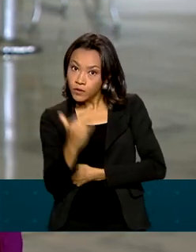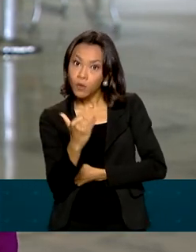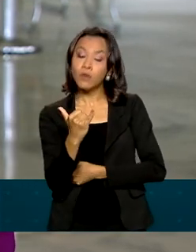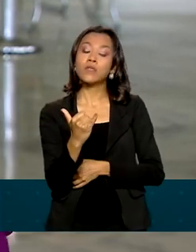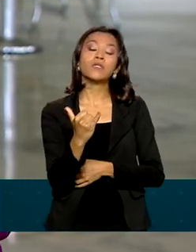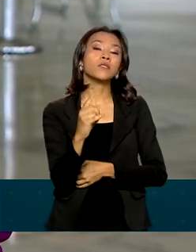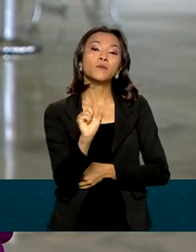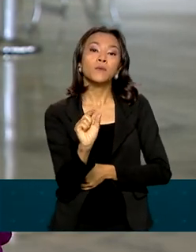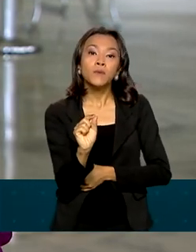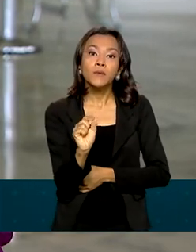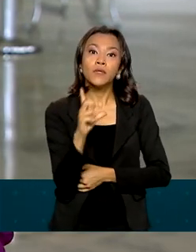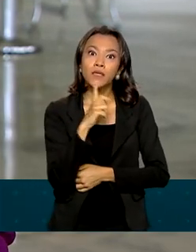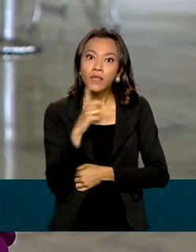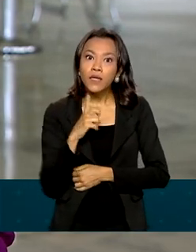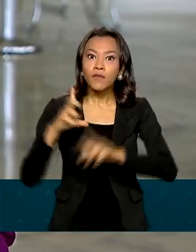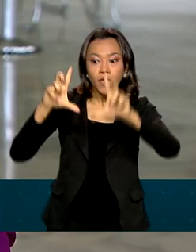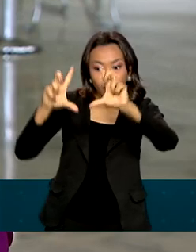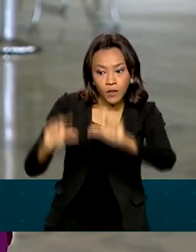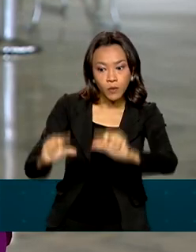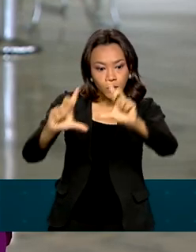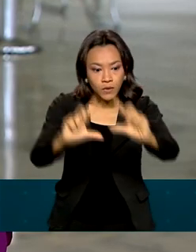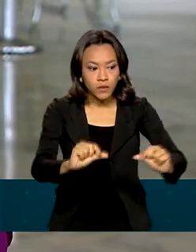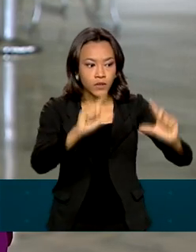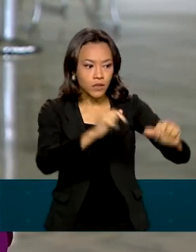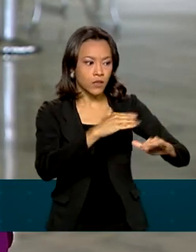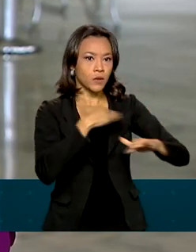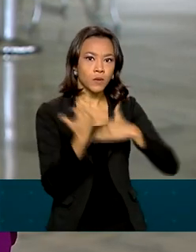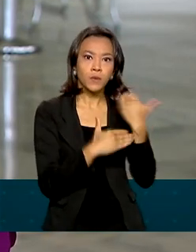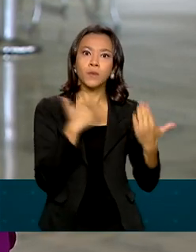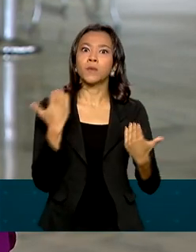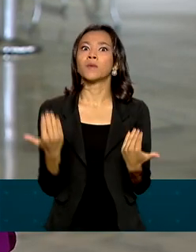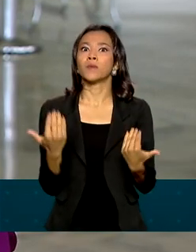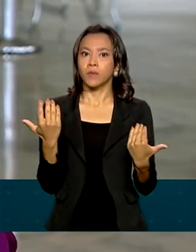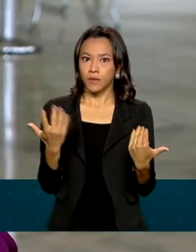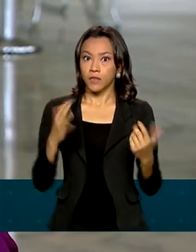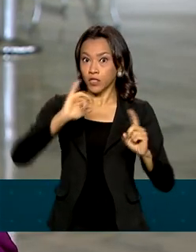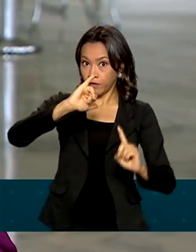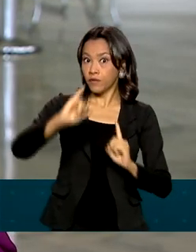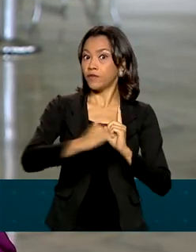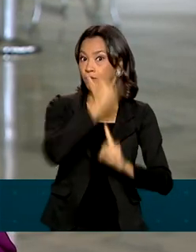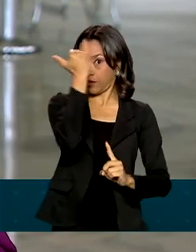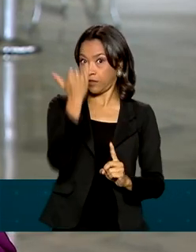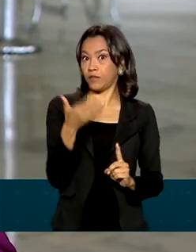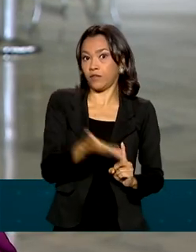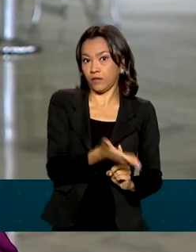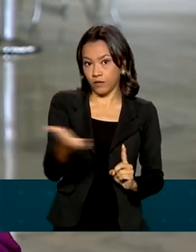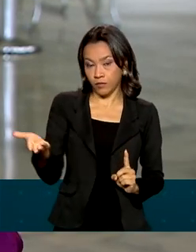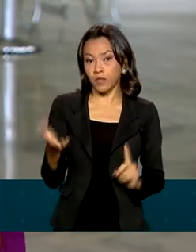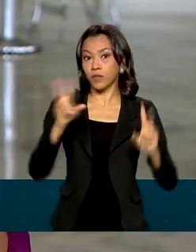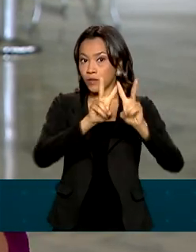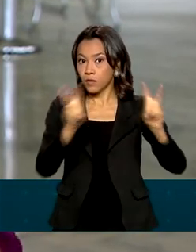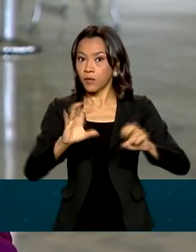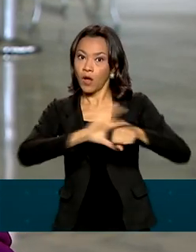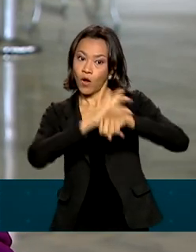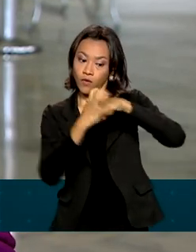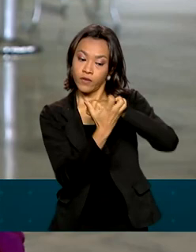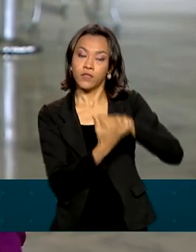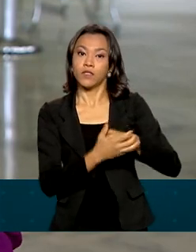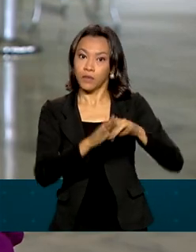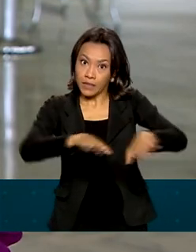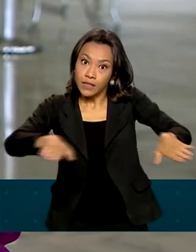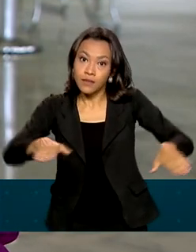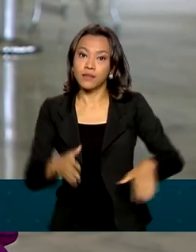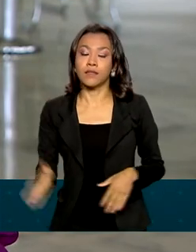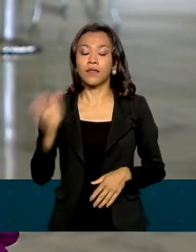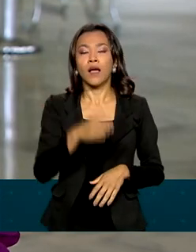considerável do número de vítimas crianças da Covid-19. O Ministério da Saúde também abriu uma consulta pública que encerrou no domingo